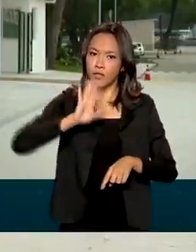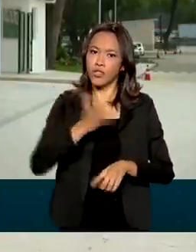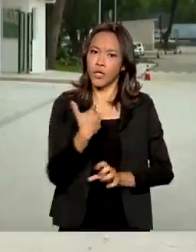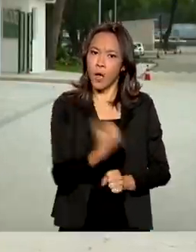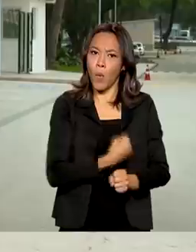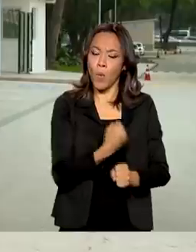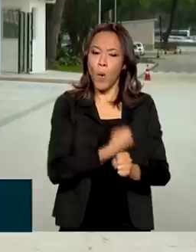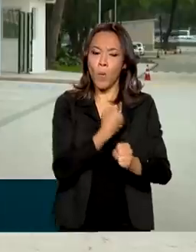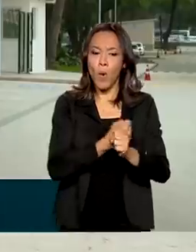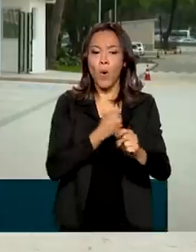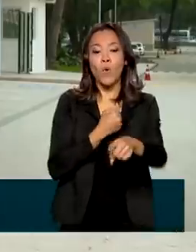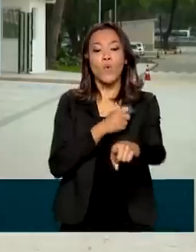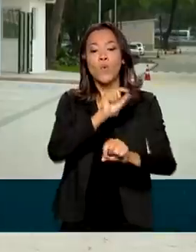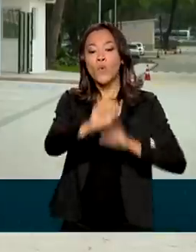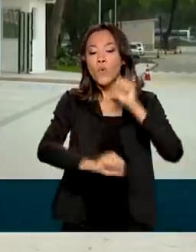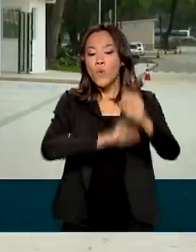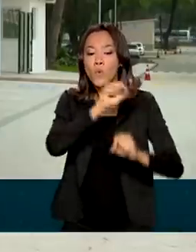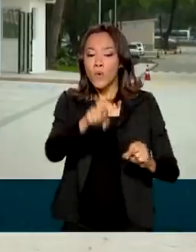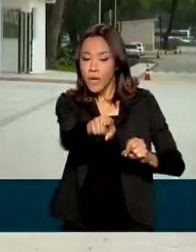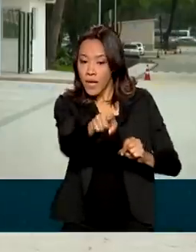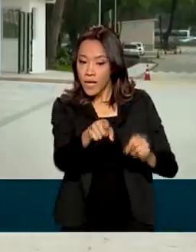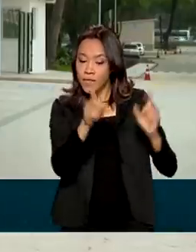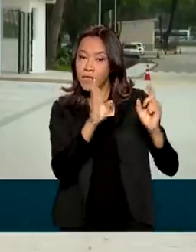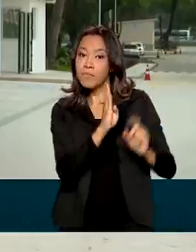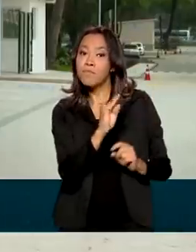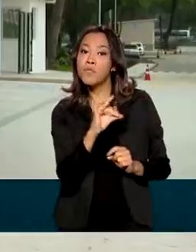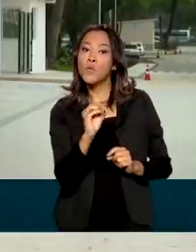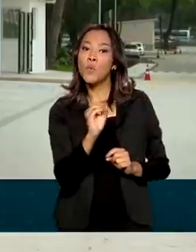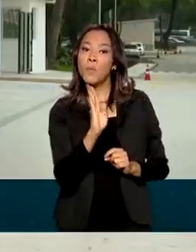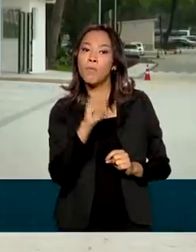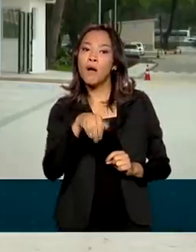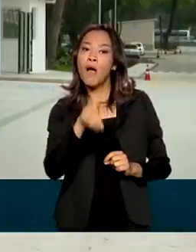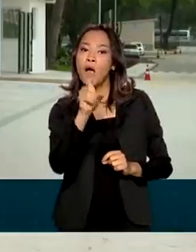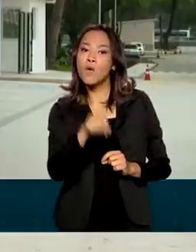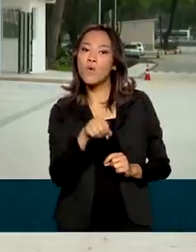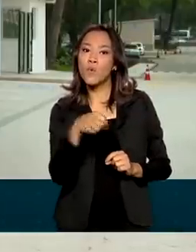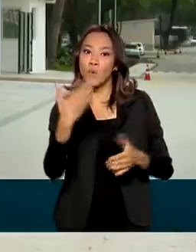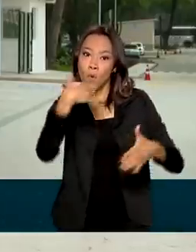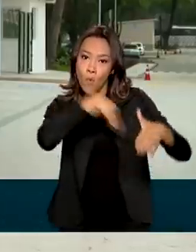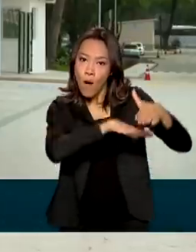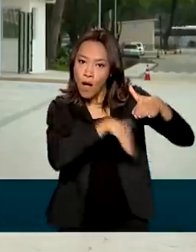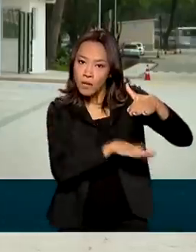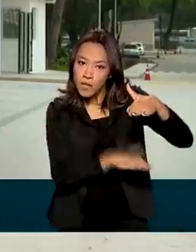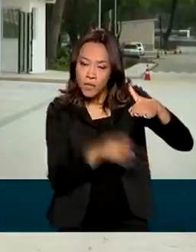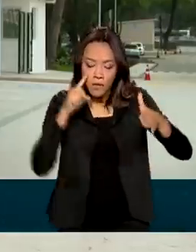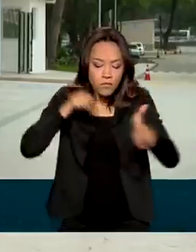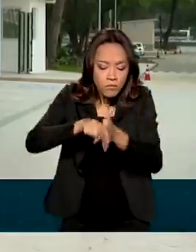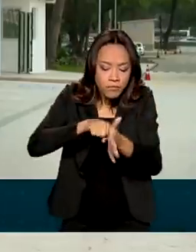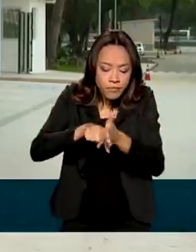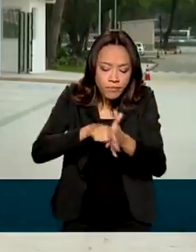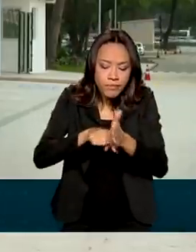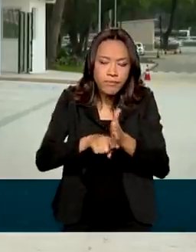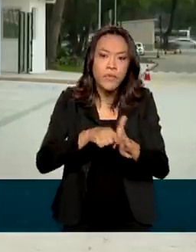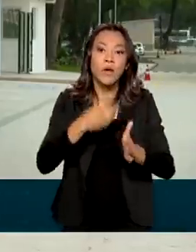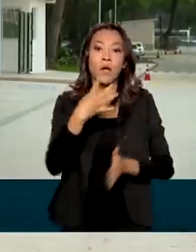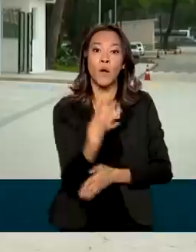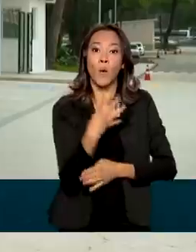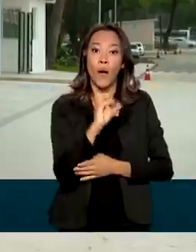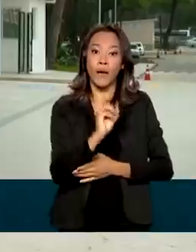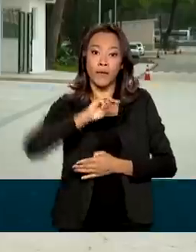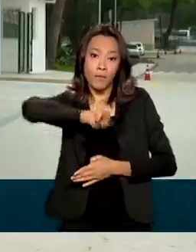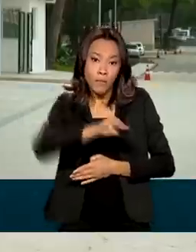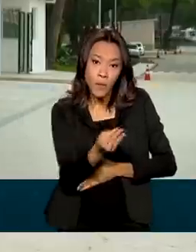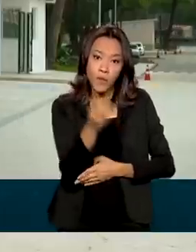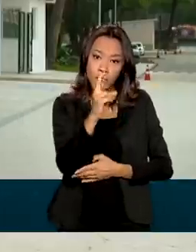construído um biobanco, que é um espaço de armazenamento de amostras biológicas. Com investimento de 40 milhões de